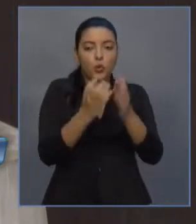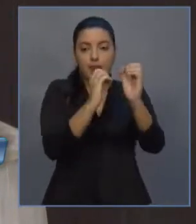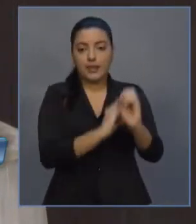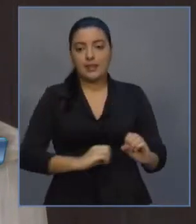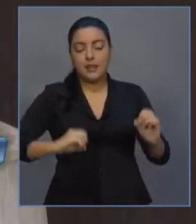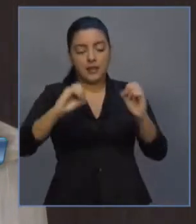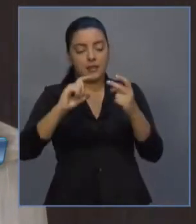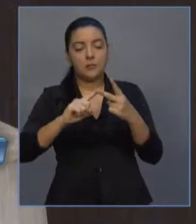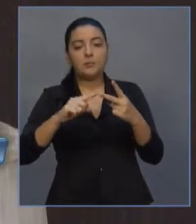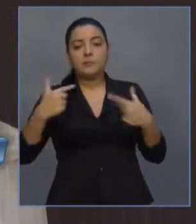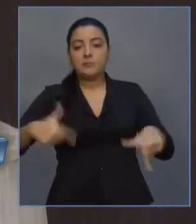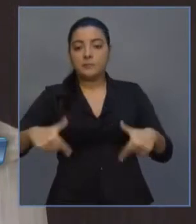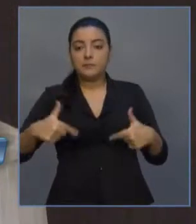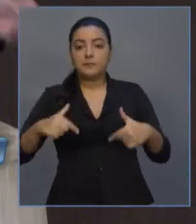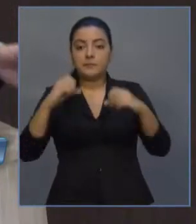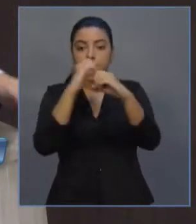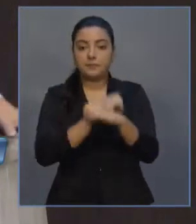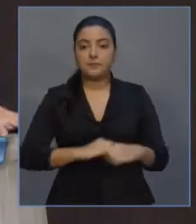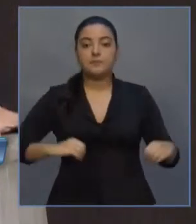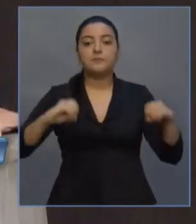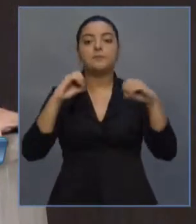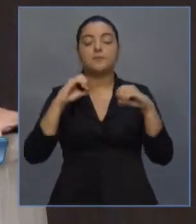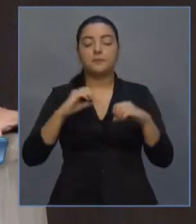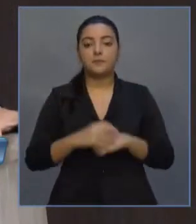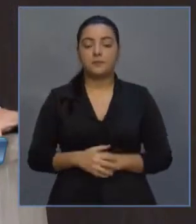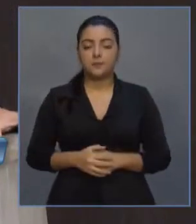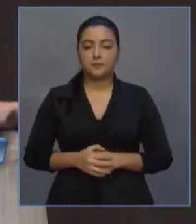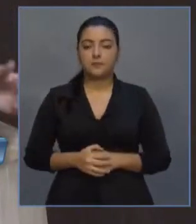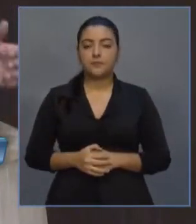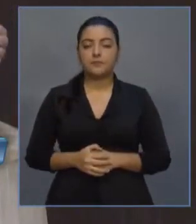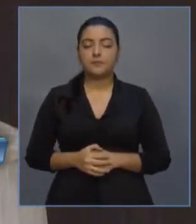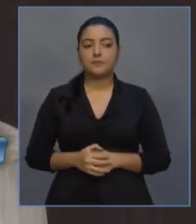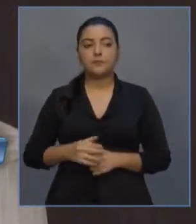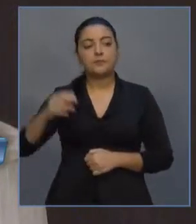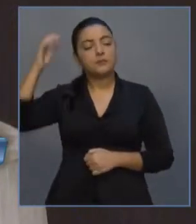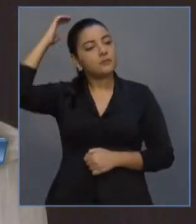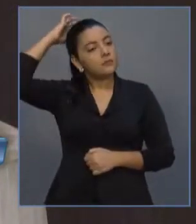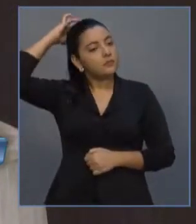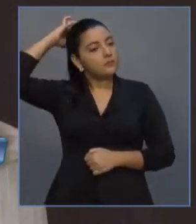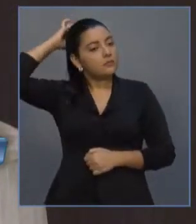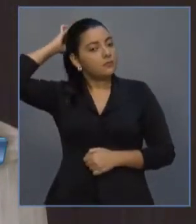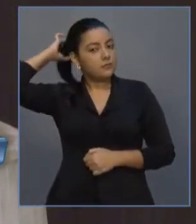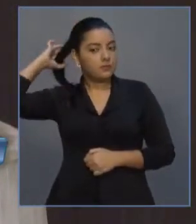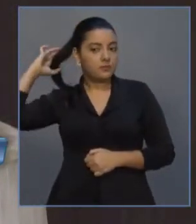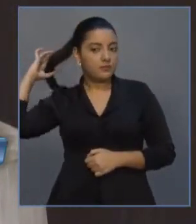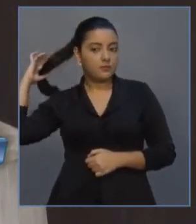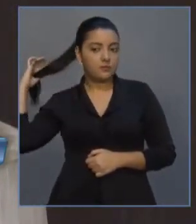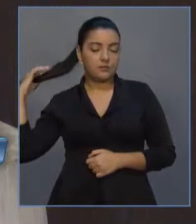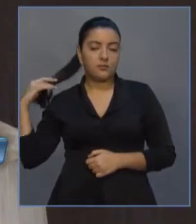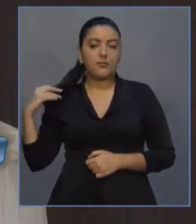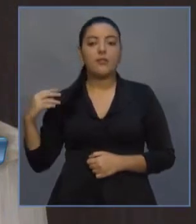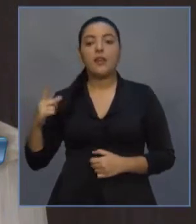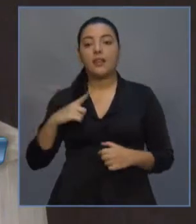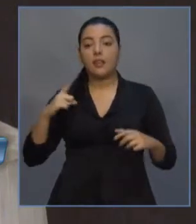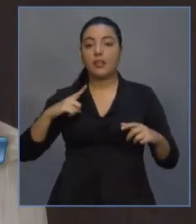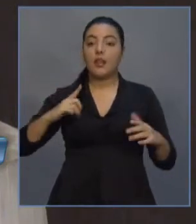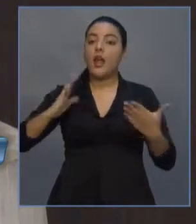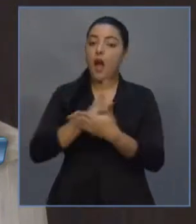obviamente, pressionado a fazer algumas opções.